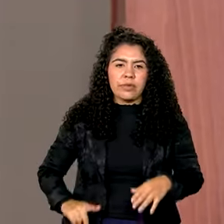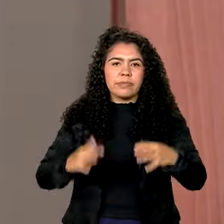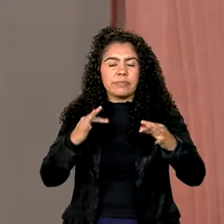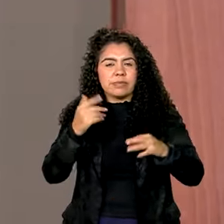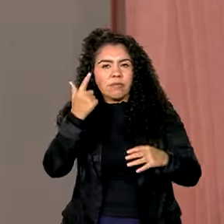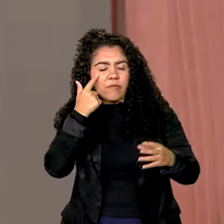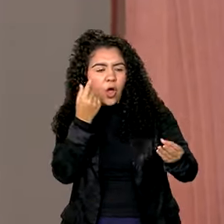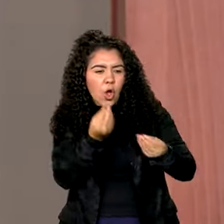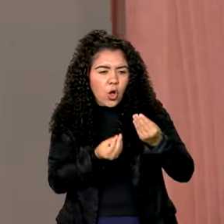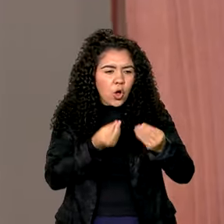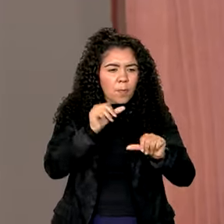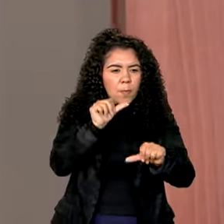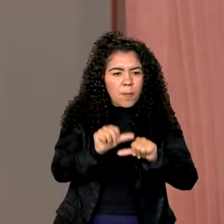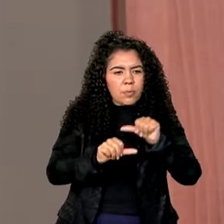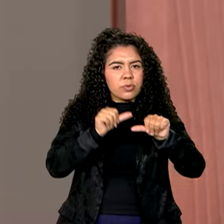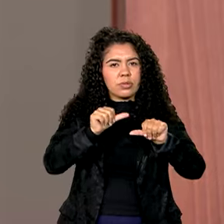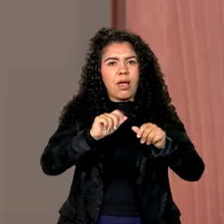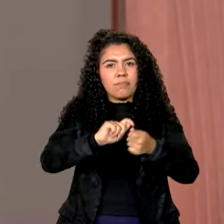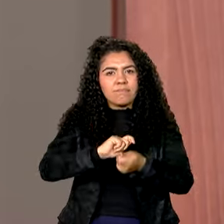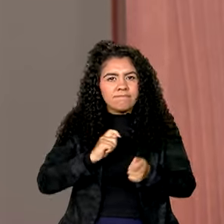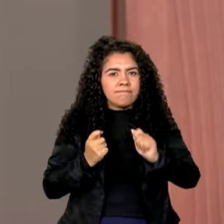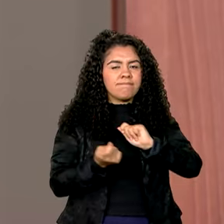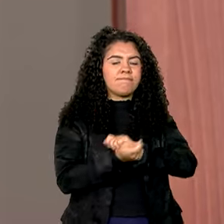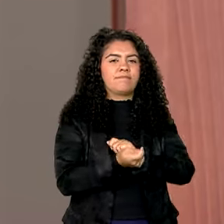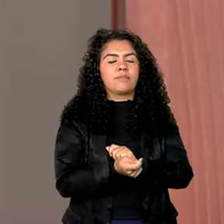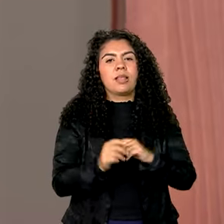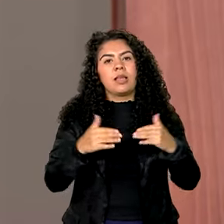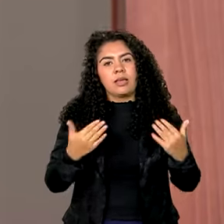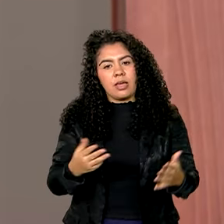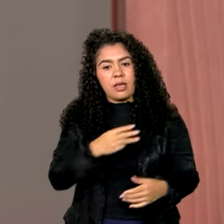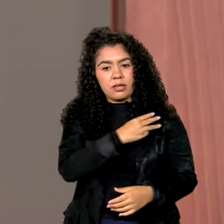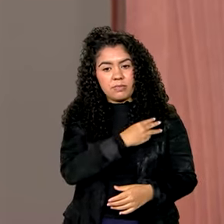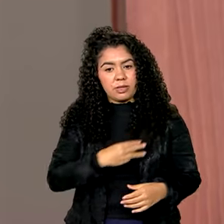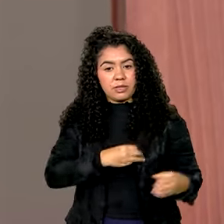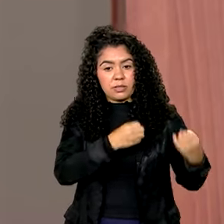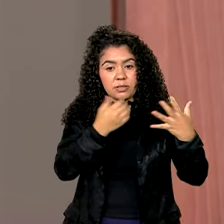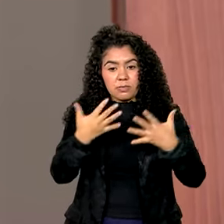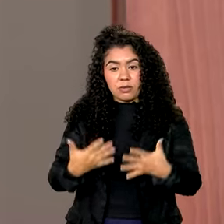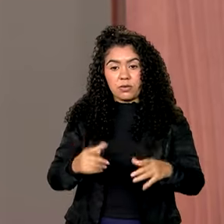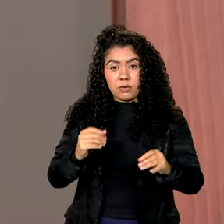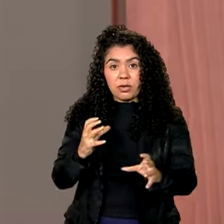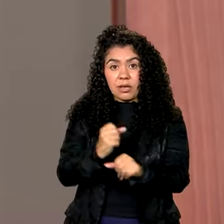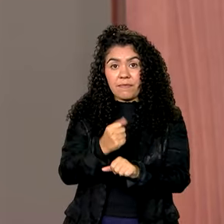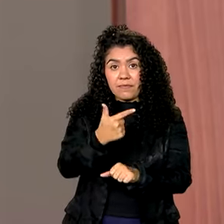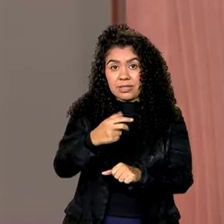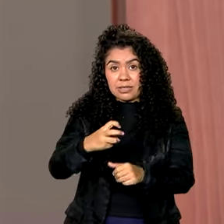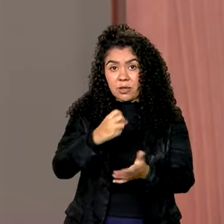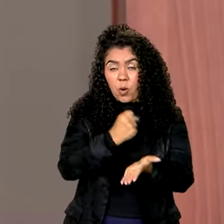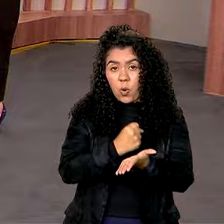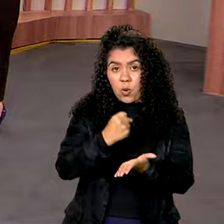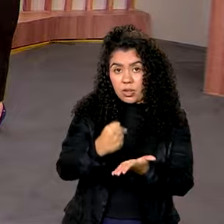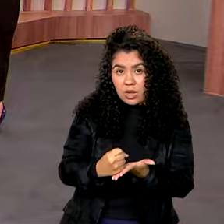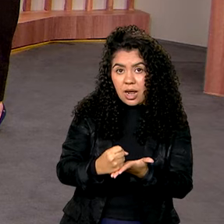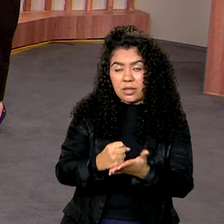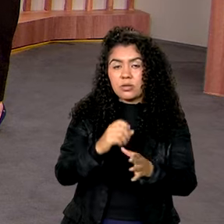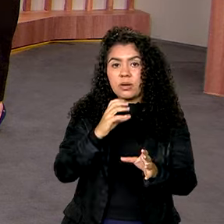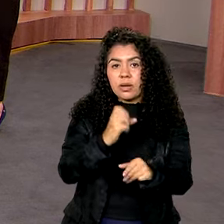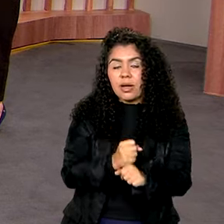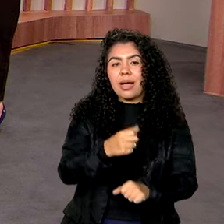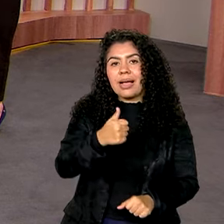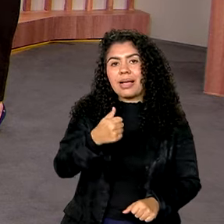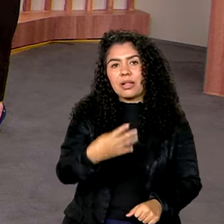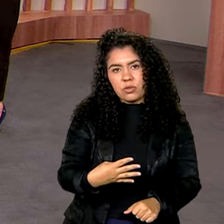modelo e teve que readequar. Então, o ministro explicou que dos 25 contratos de concessão, 14